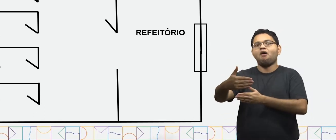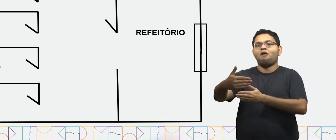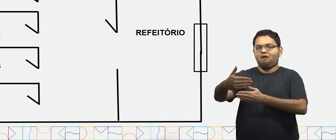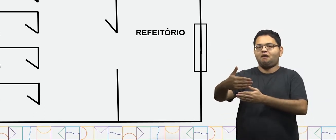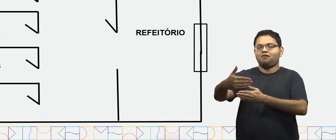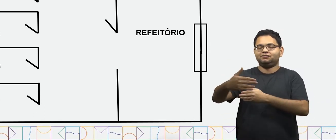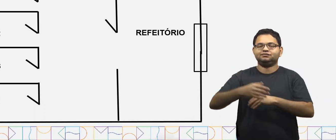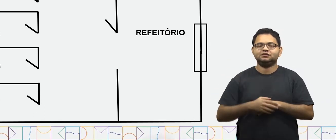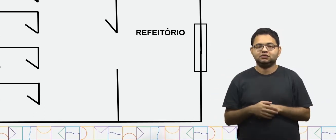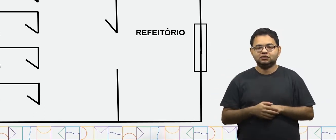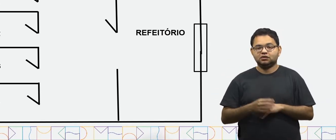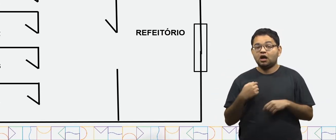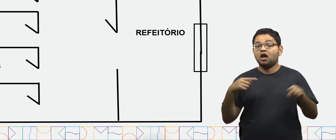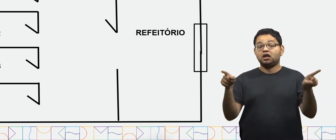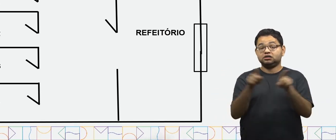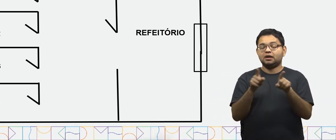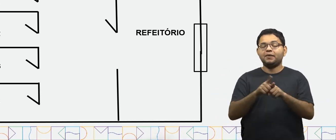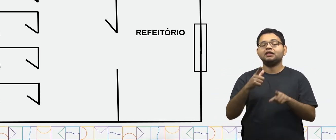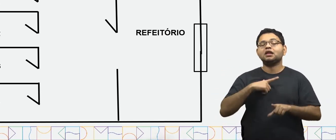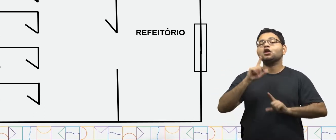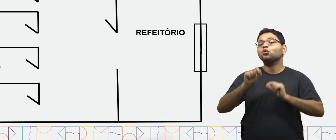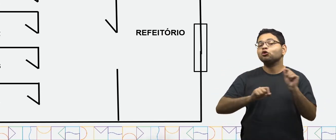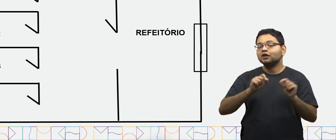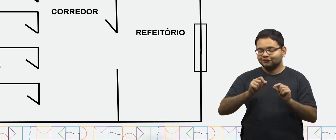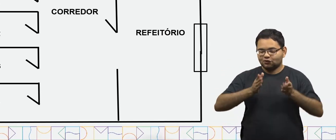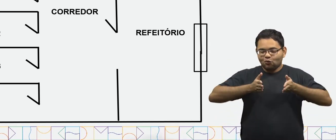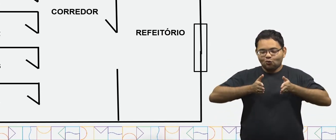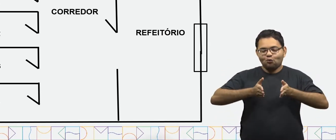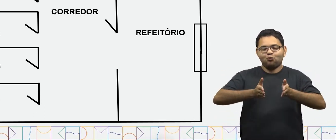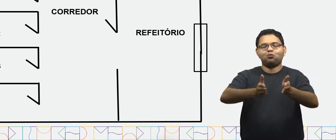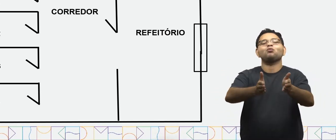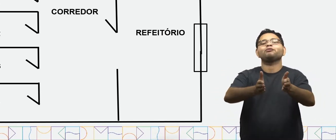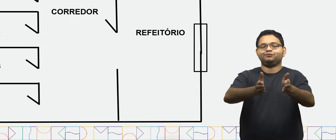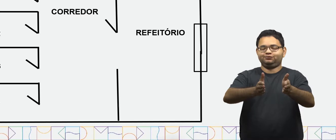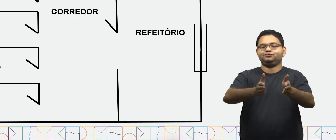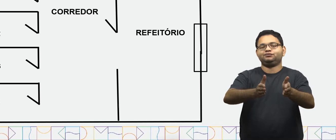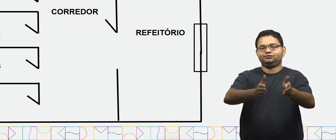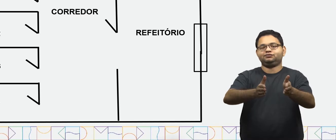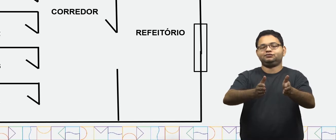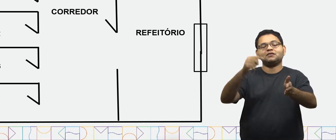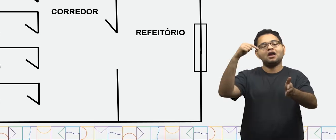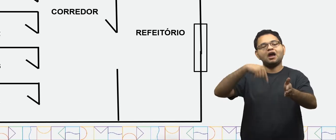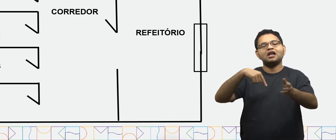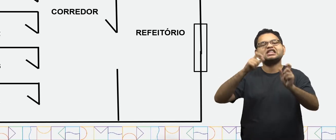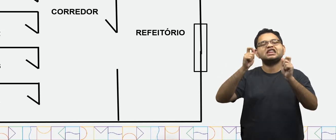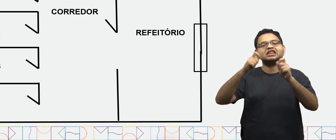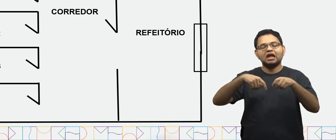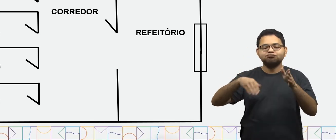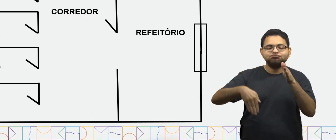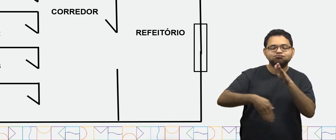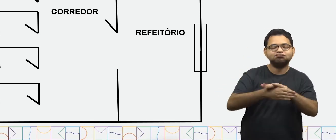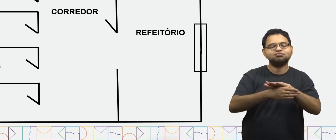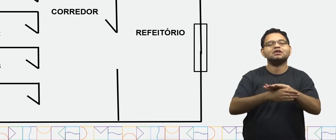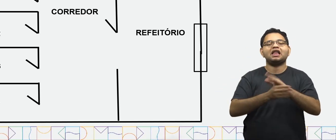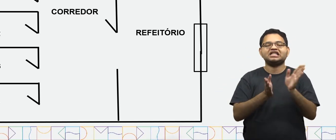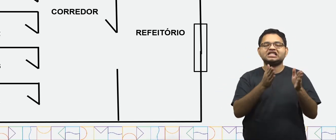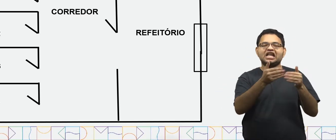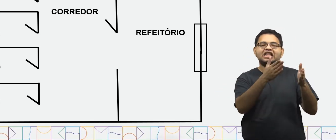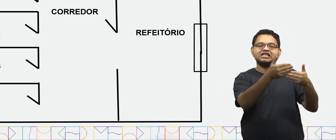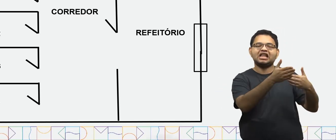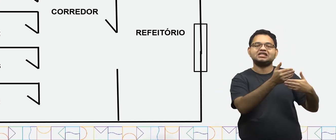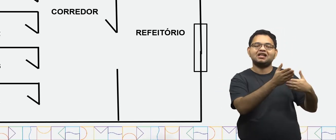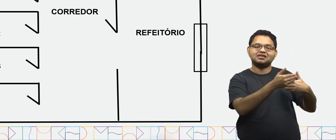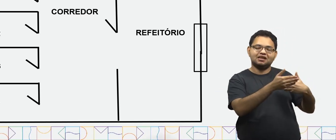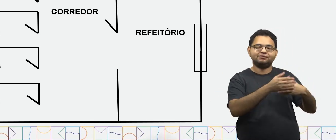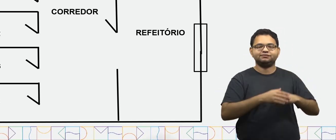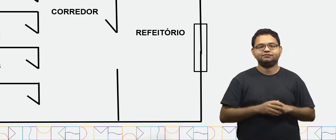E não esquecendo que nós temos também aí um corretor, que é onde temos todo o acesso a